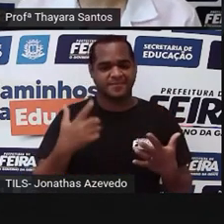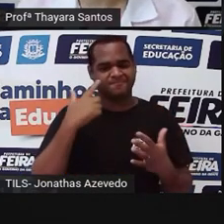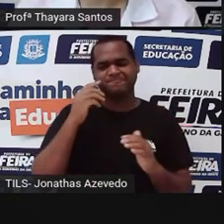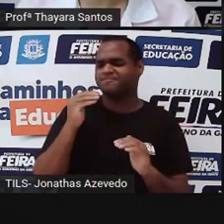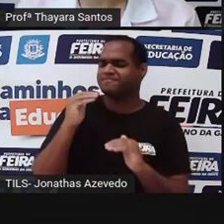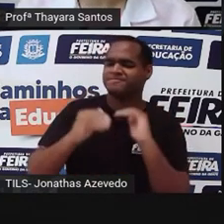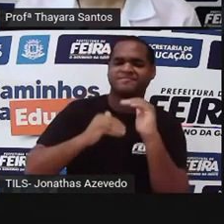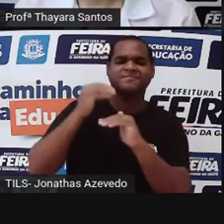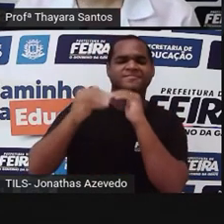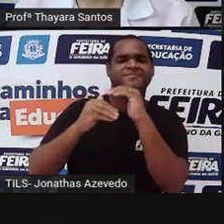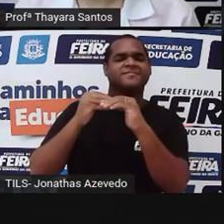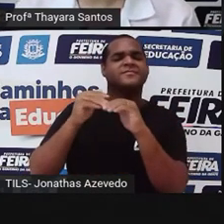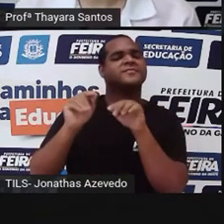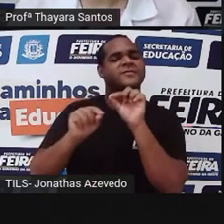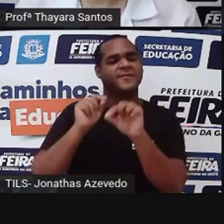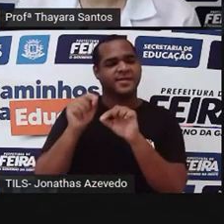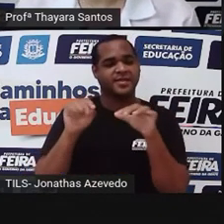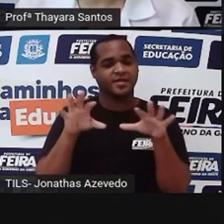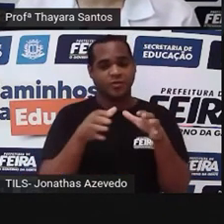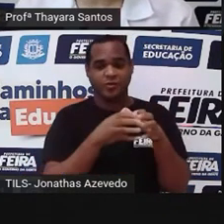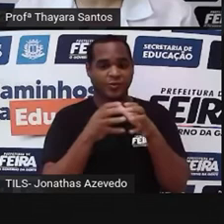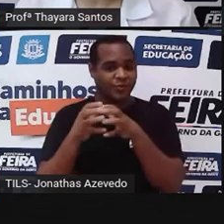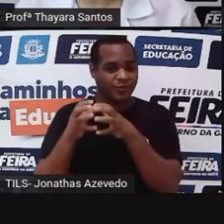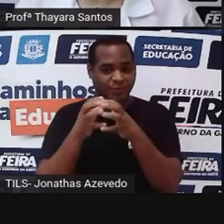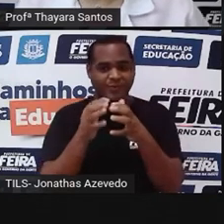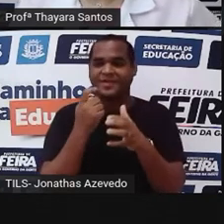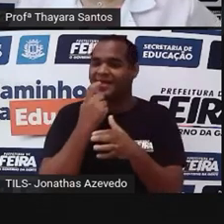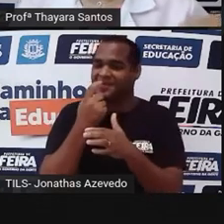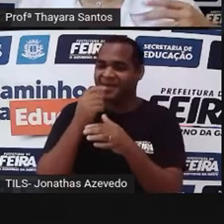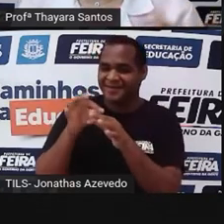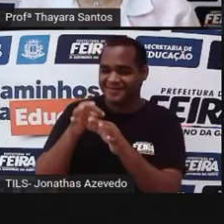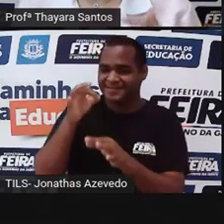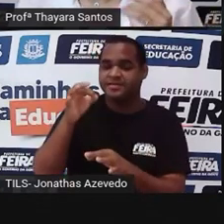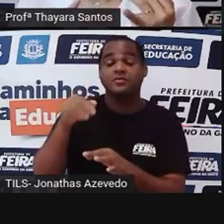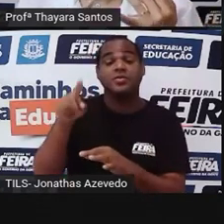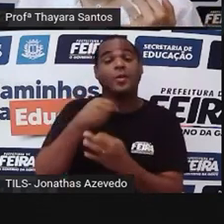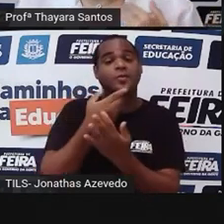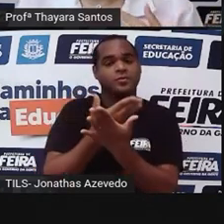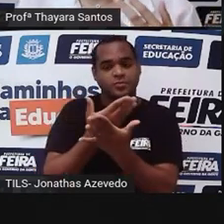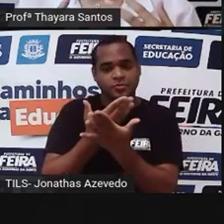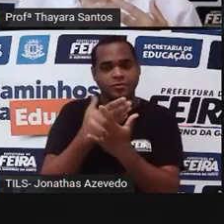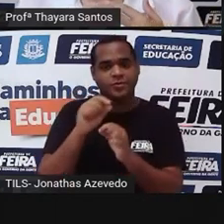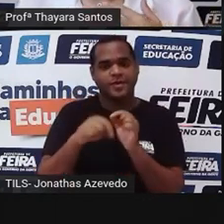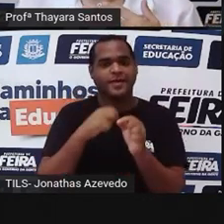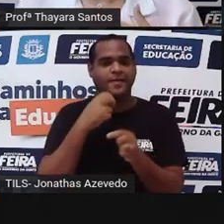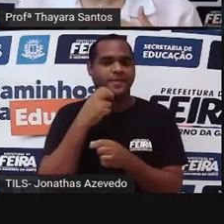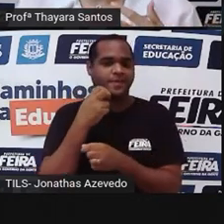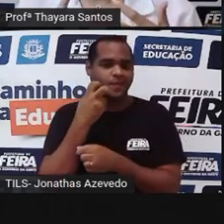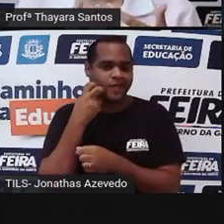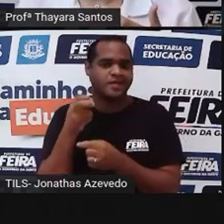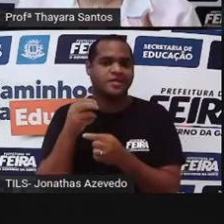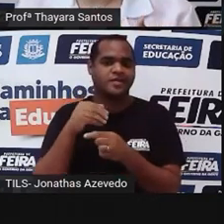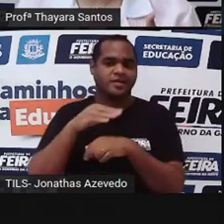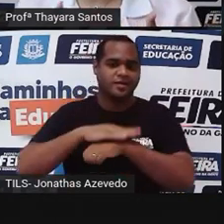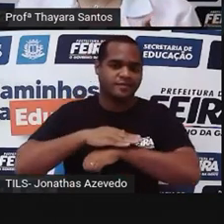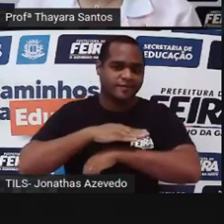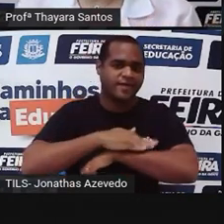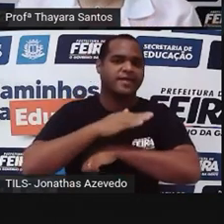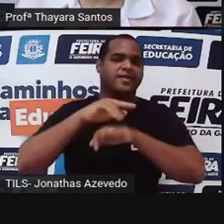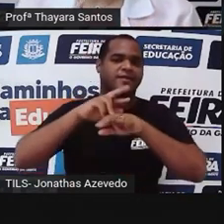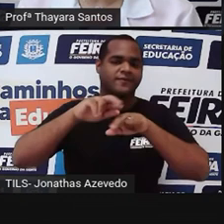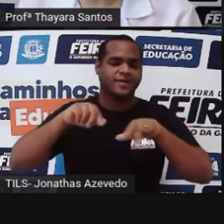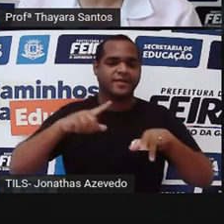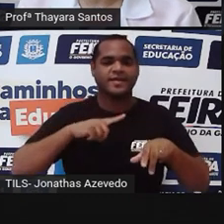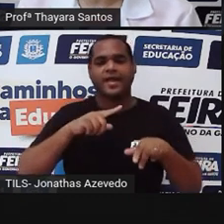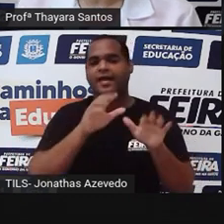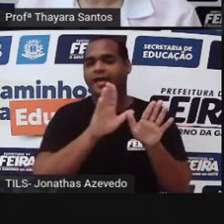evolução nesses grupos dos vertebrados. Então, a gente já estudou os peixes, os anfíbios, os répteis, as